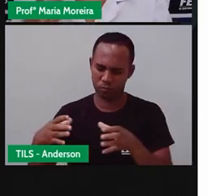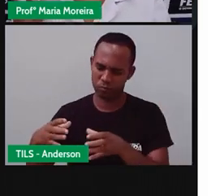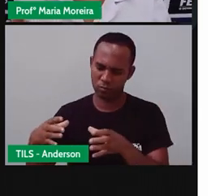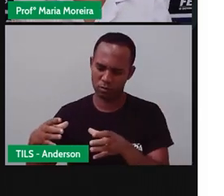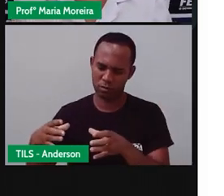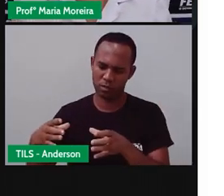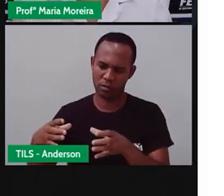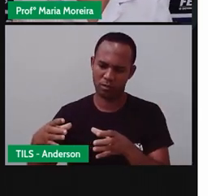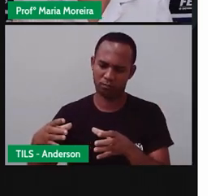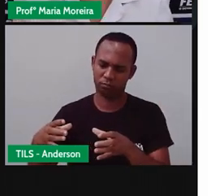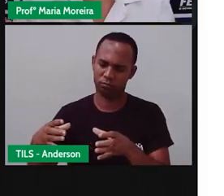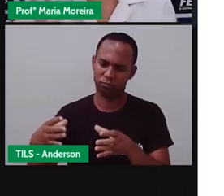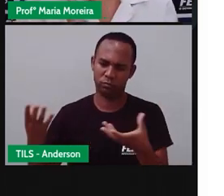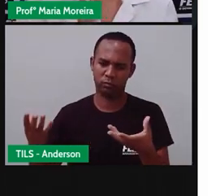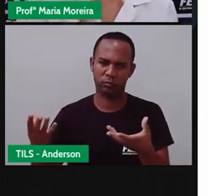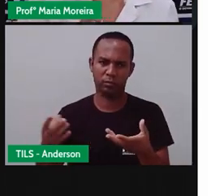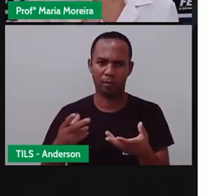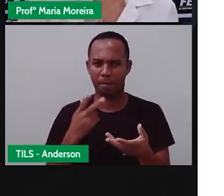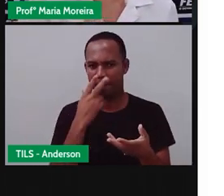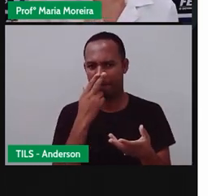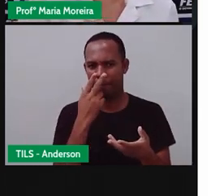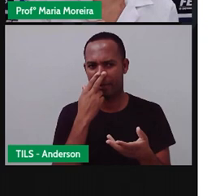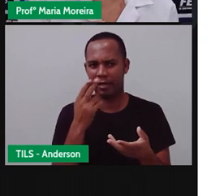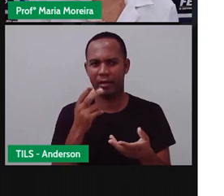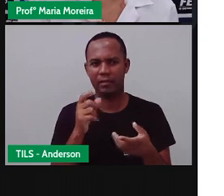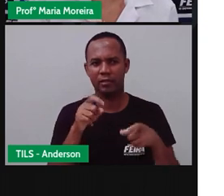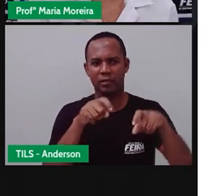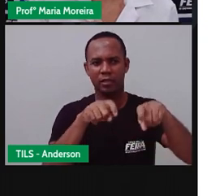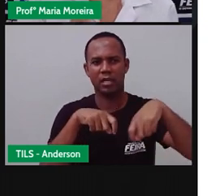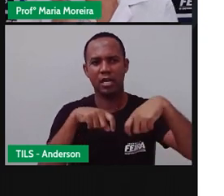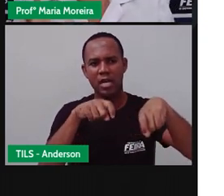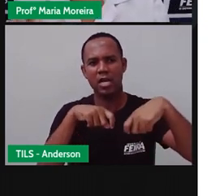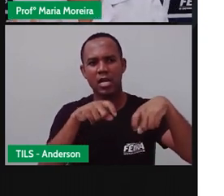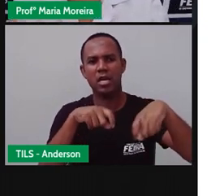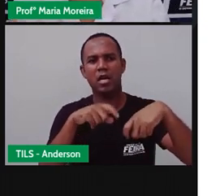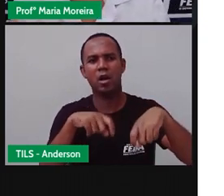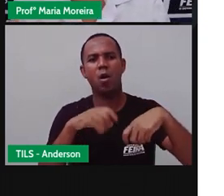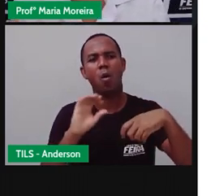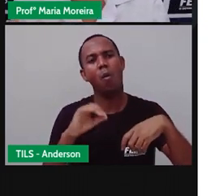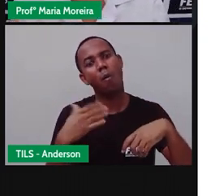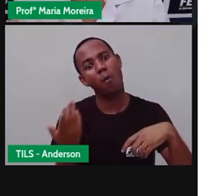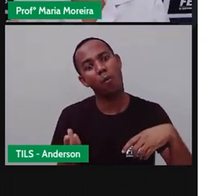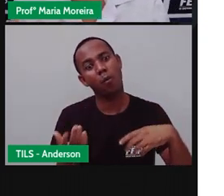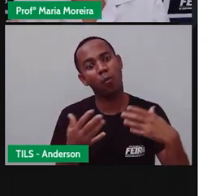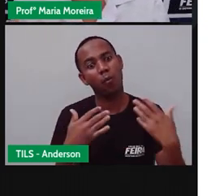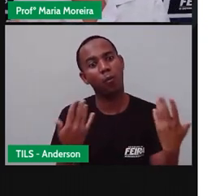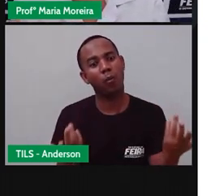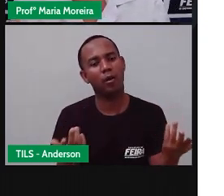Esse lugar que ele está tem mais características de uma zona rural ou de uma zona urbana?